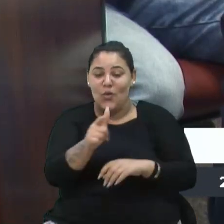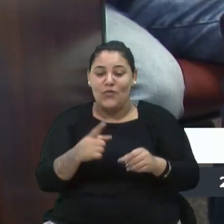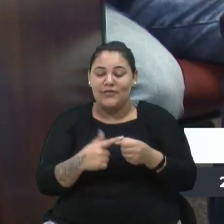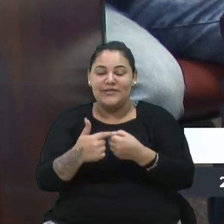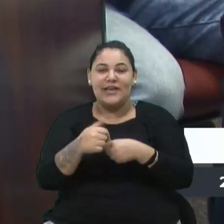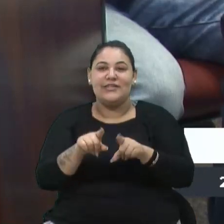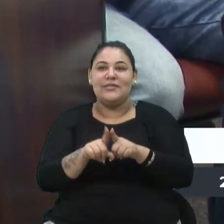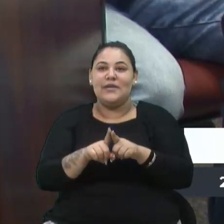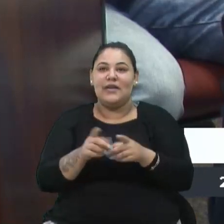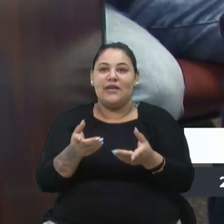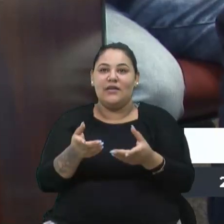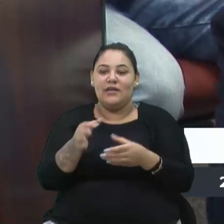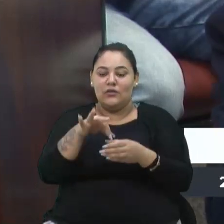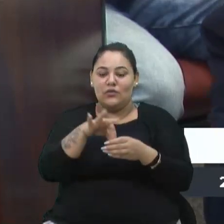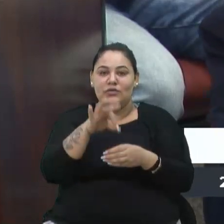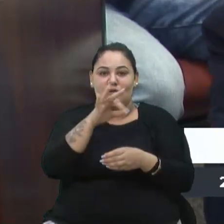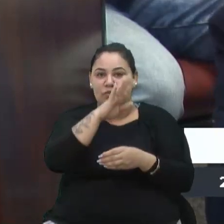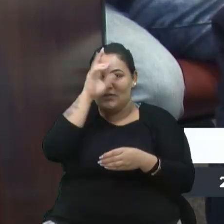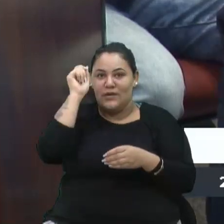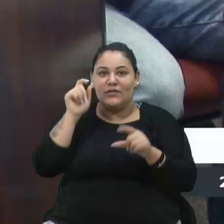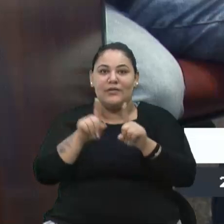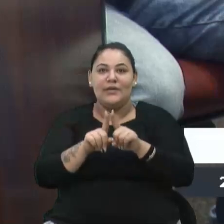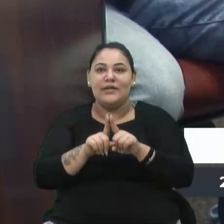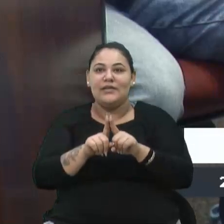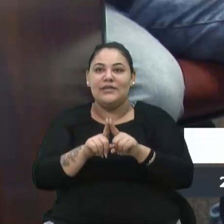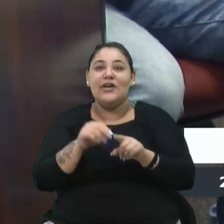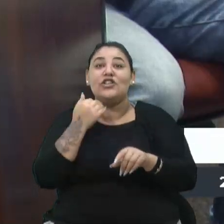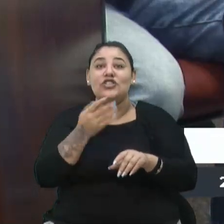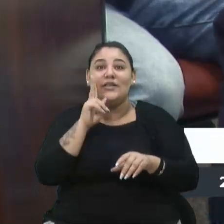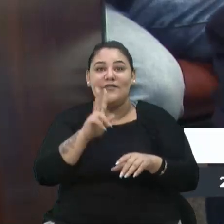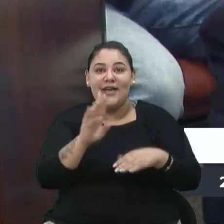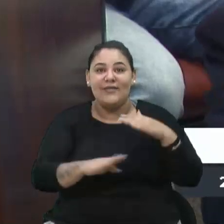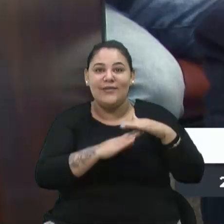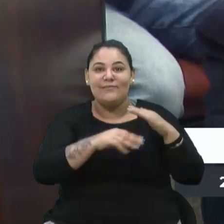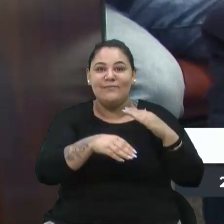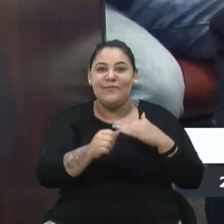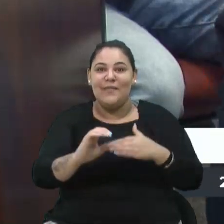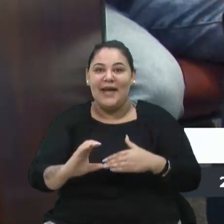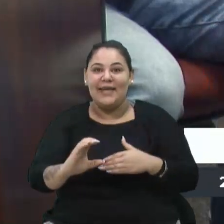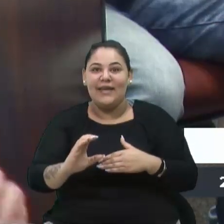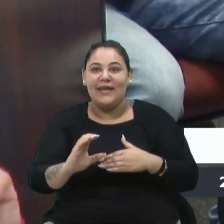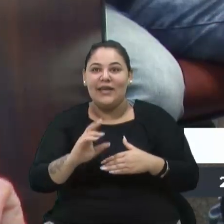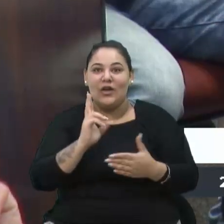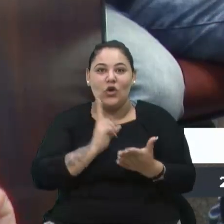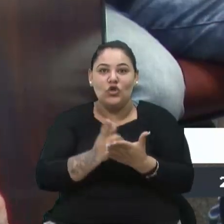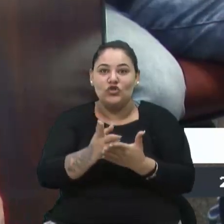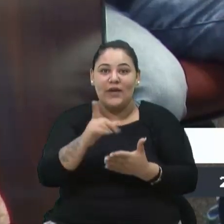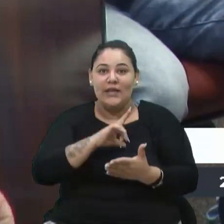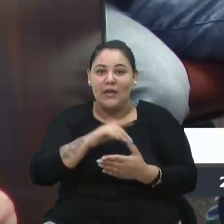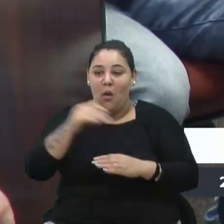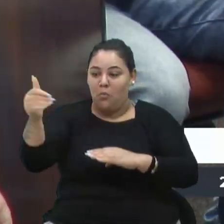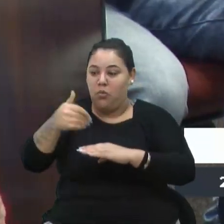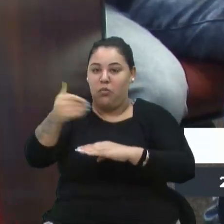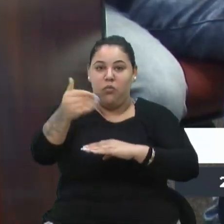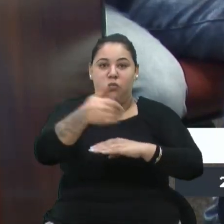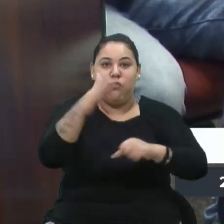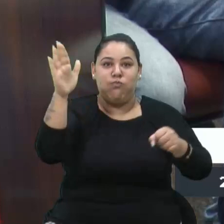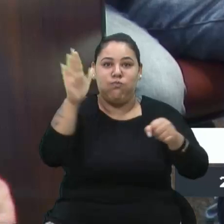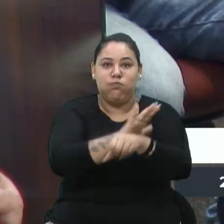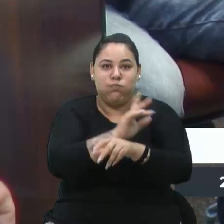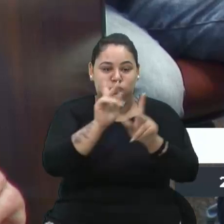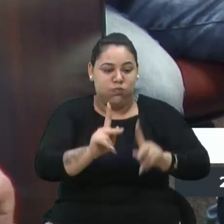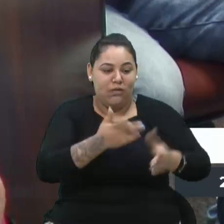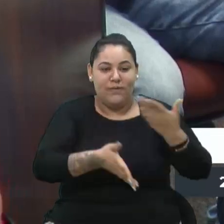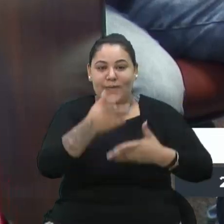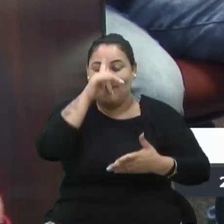E a questão do consórcio municipal. Também não adianta rever o Teto Mac e continuar vindo esse fluxo de pessoas para Caxias do Sul.